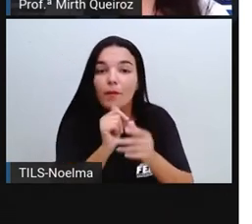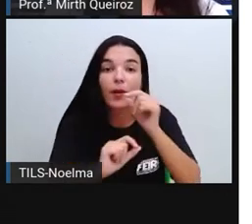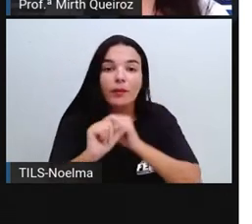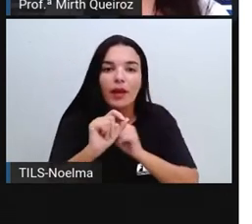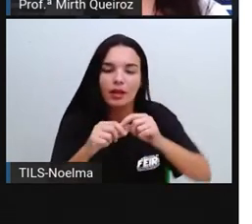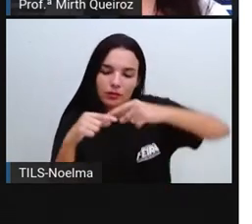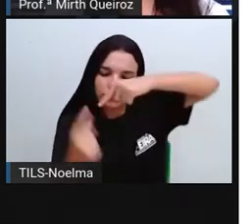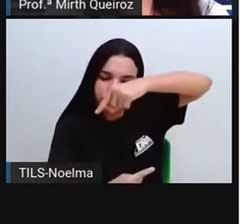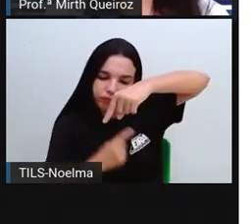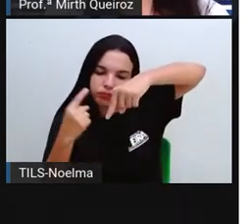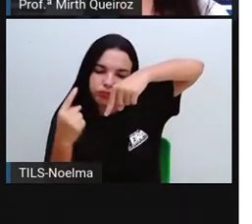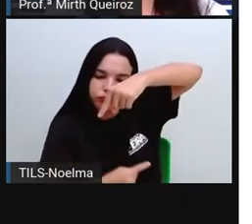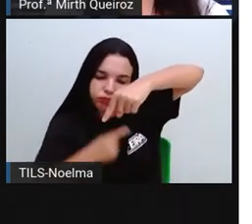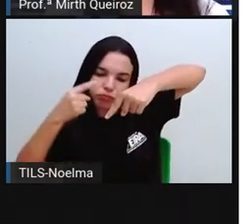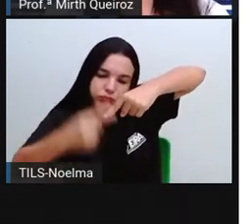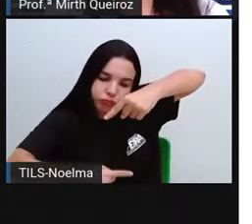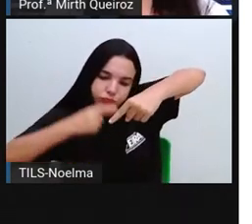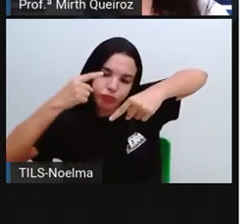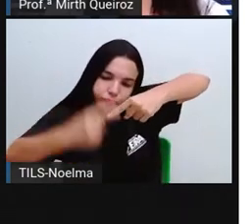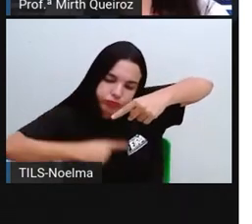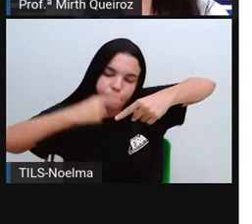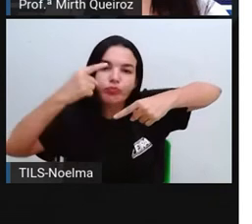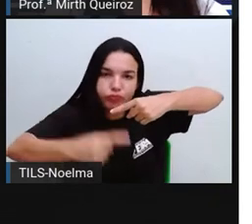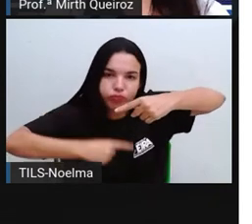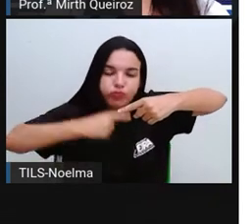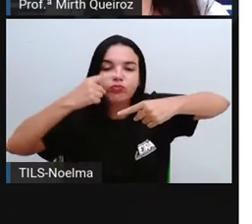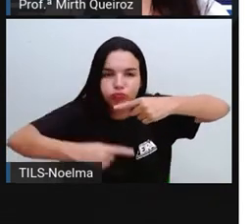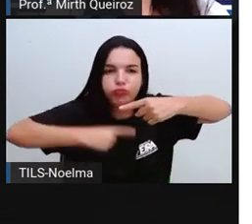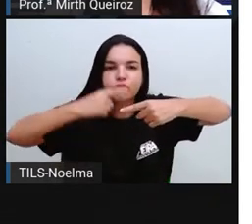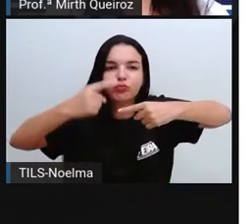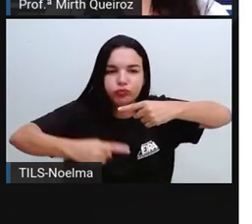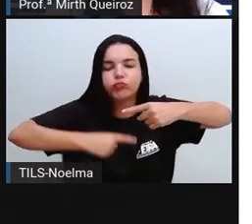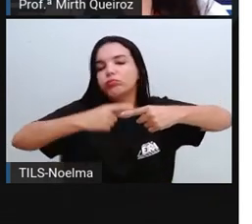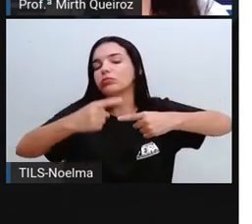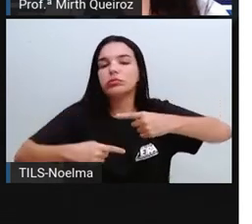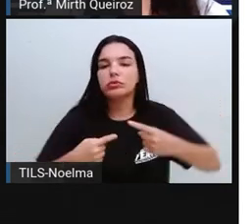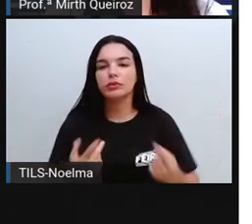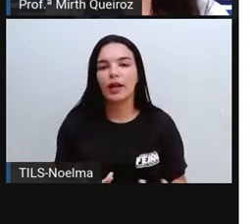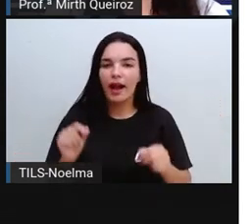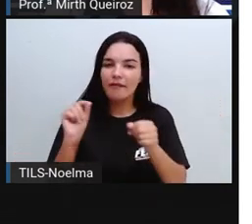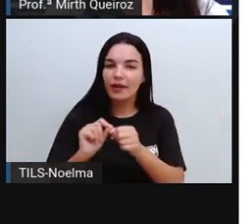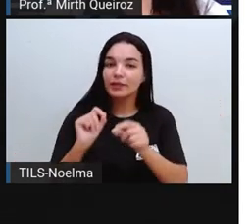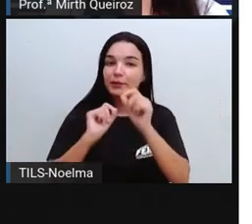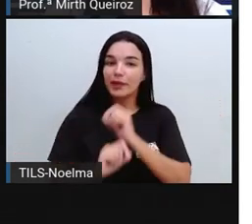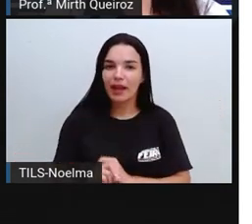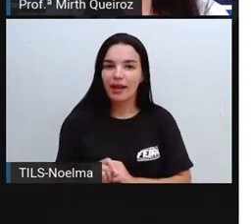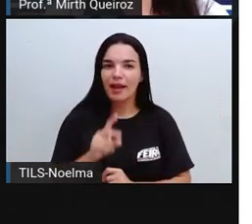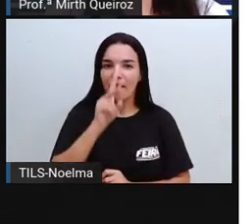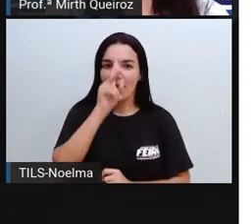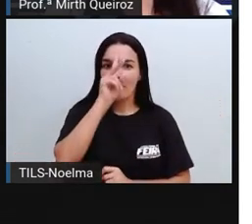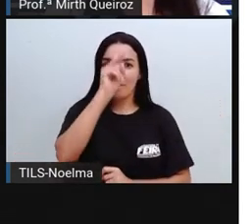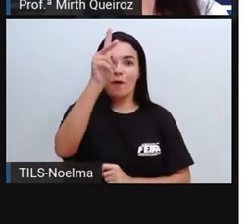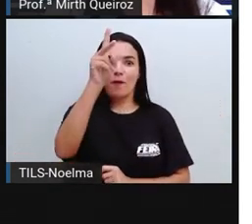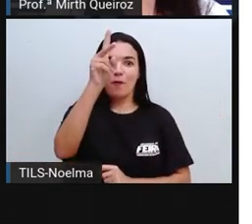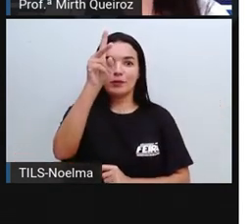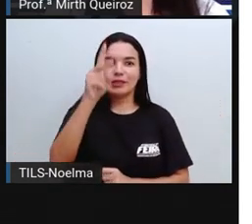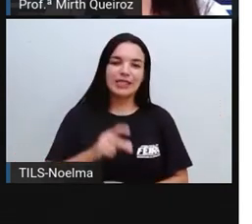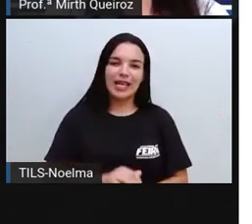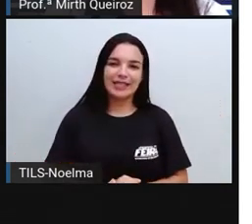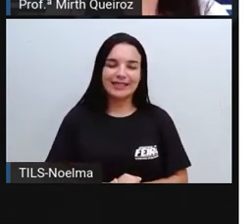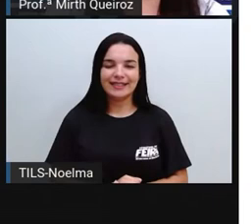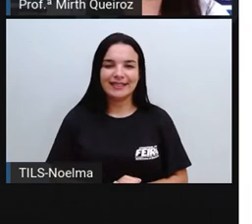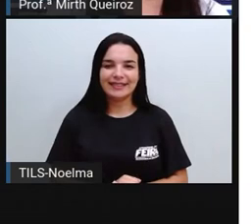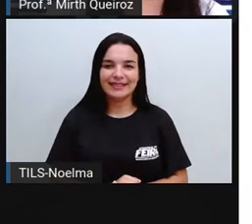vai girar essa turbina, né? Então, entrou pelo duto, girou a turbina, né? E aqui a gente vai ter já a casa da